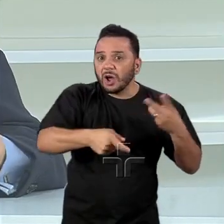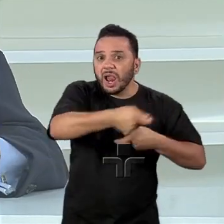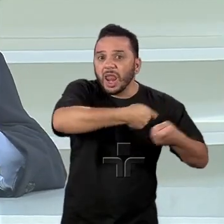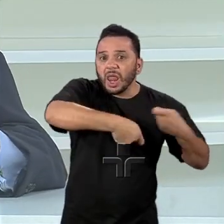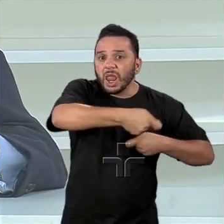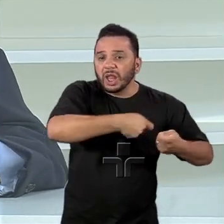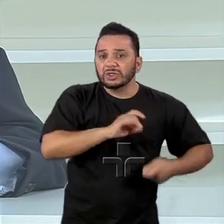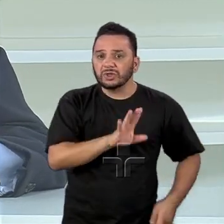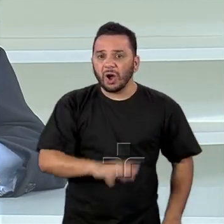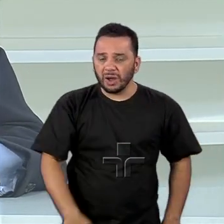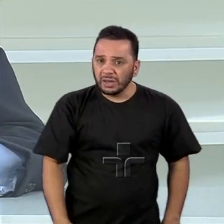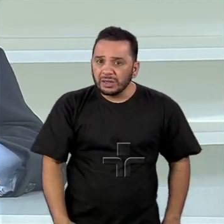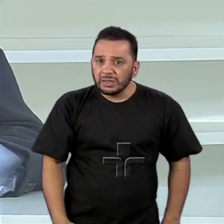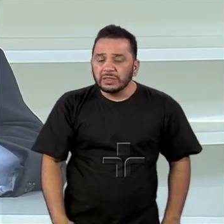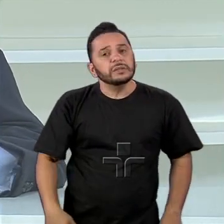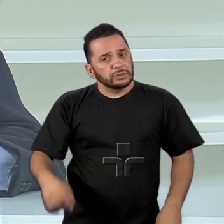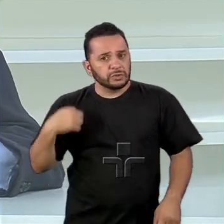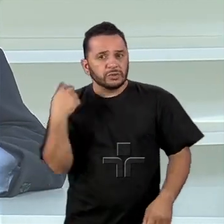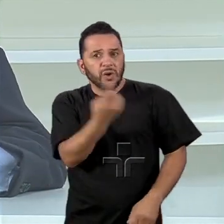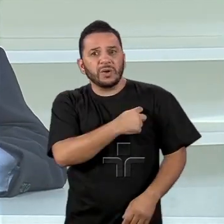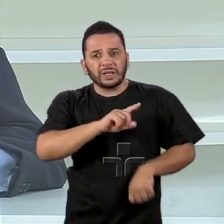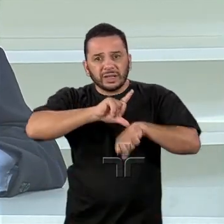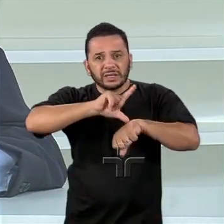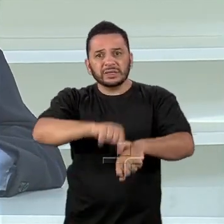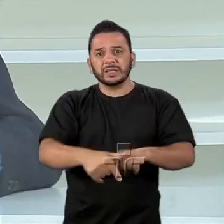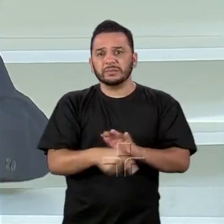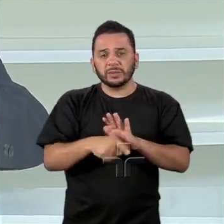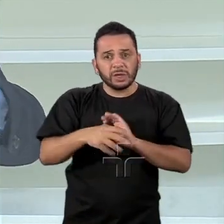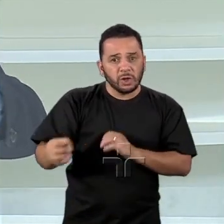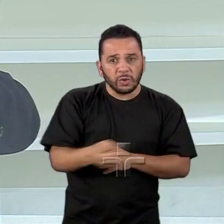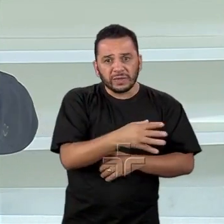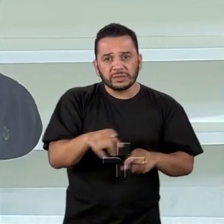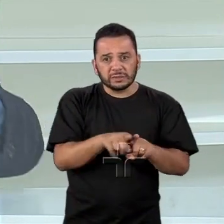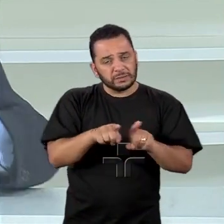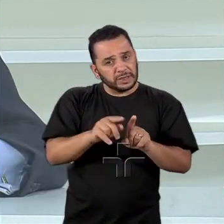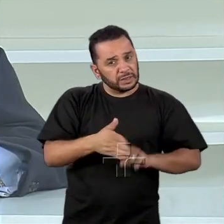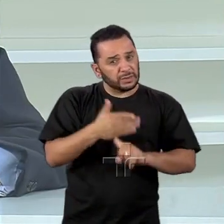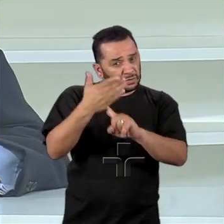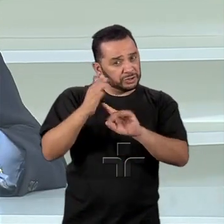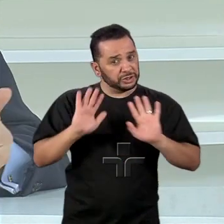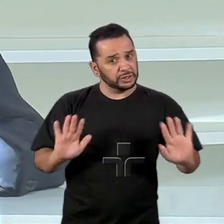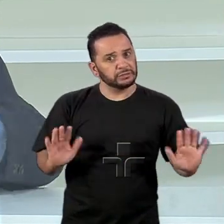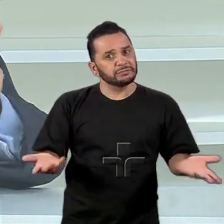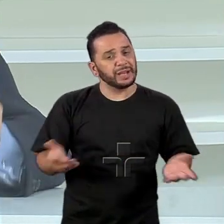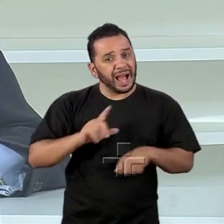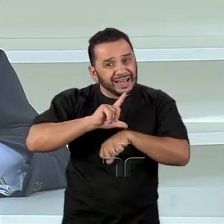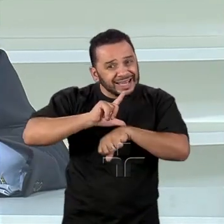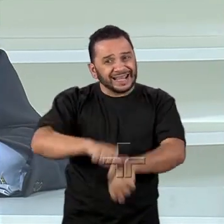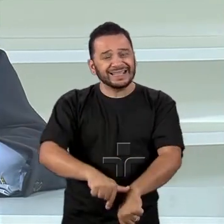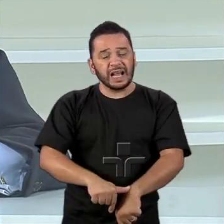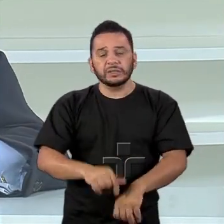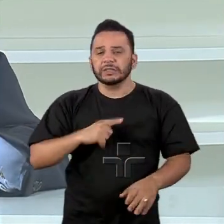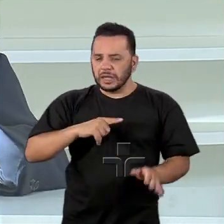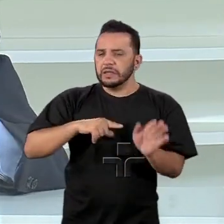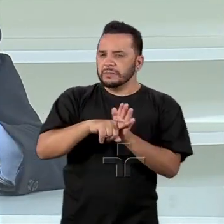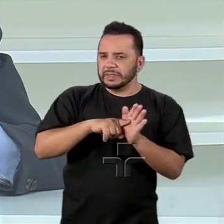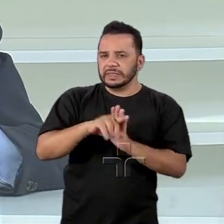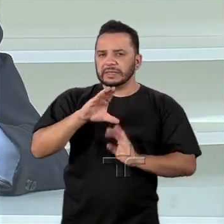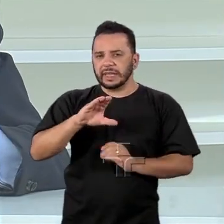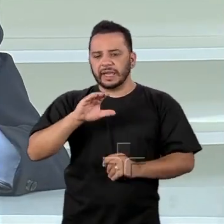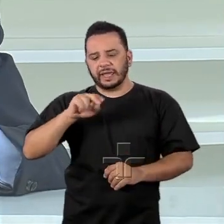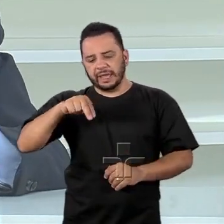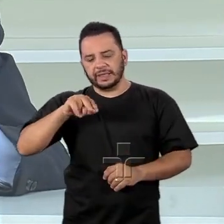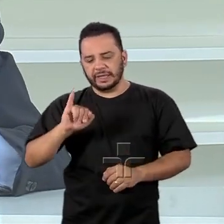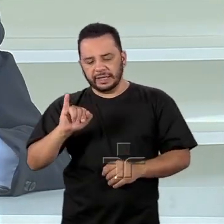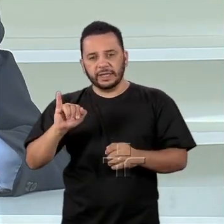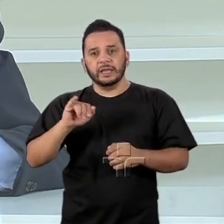inovação e tecnologia. Aqui no Brasil, segundo pesquisas da CNI e da Fiesp, só 2